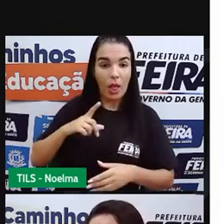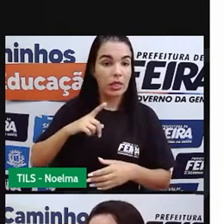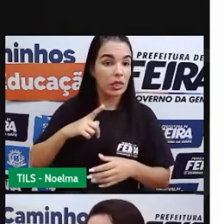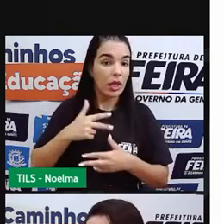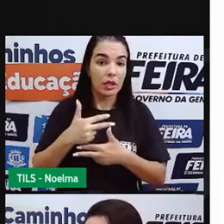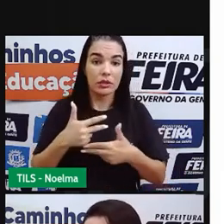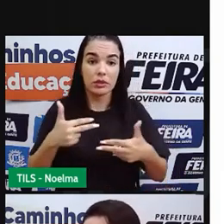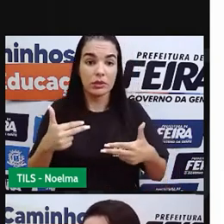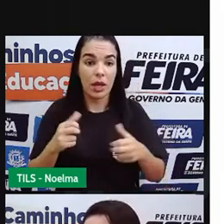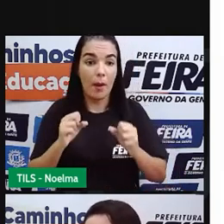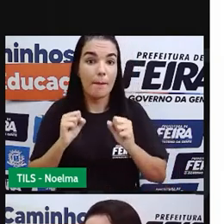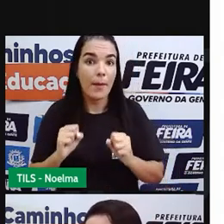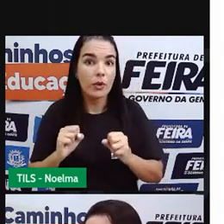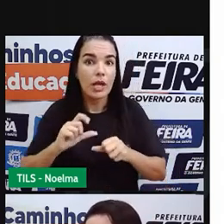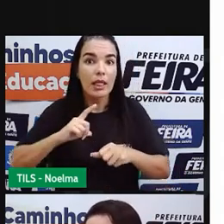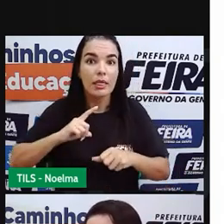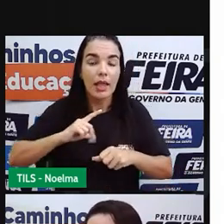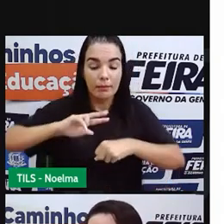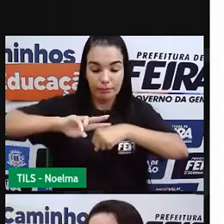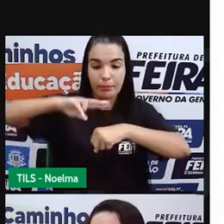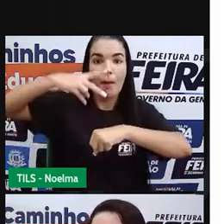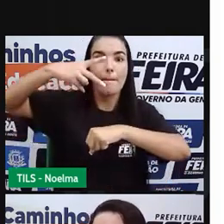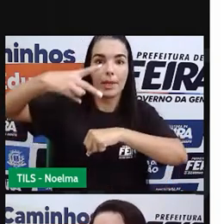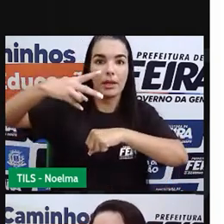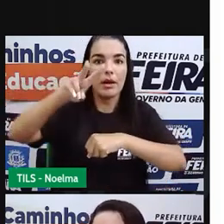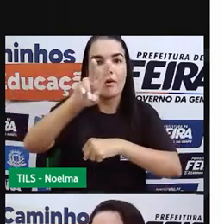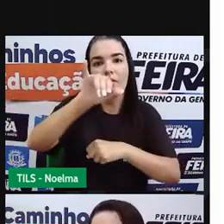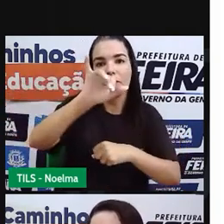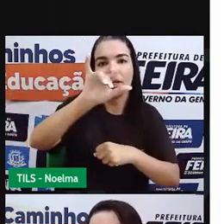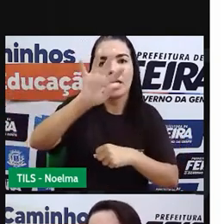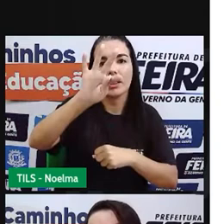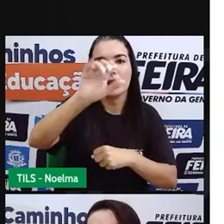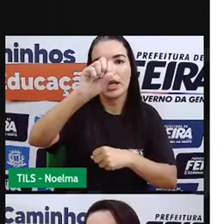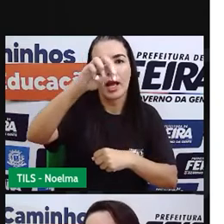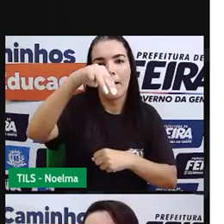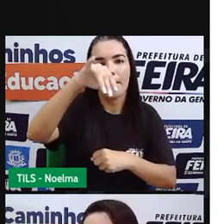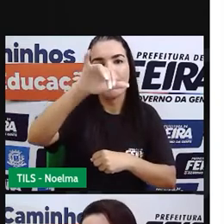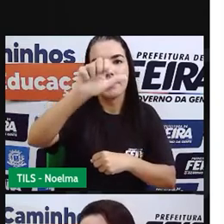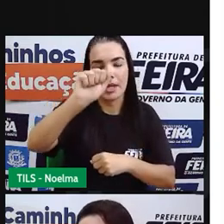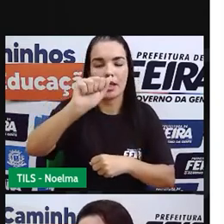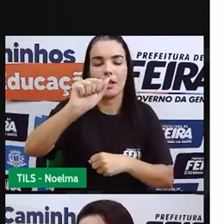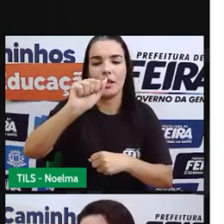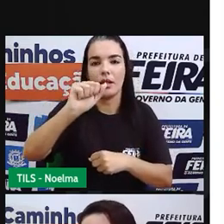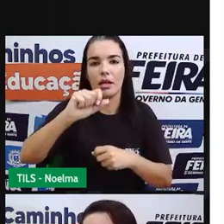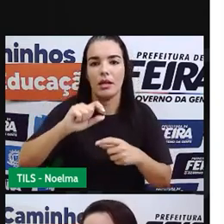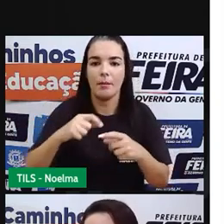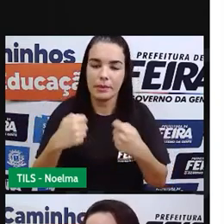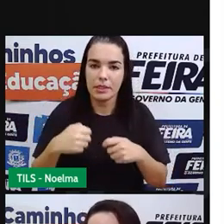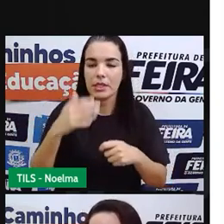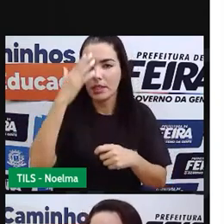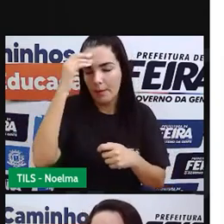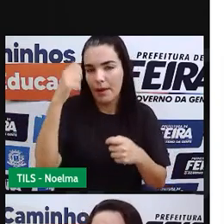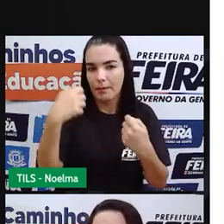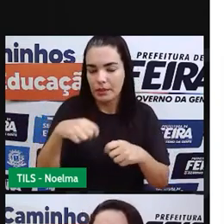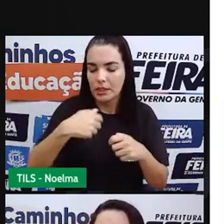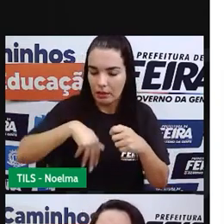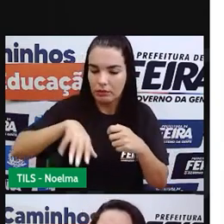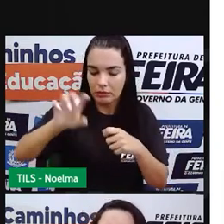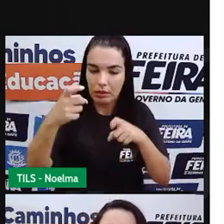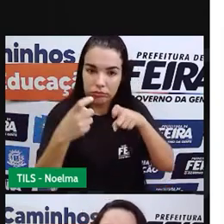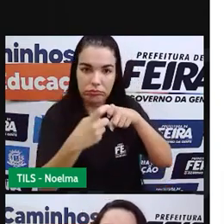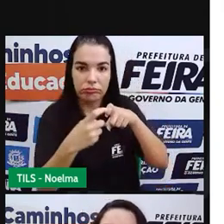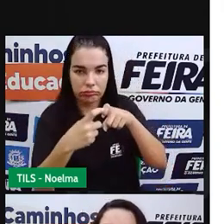ter uma hipervitaminose, que é um tipo de doença. Então, a gente tem que saber o que a gente vai ingerir. Além desses suplementos